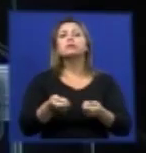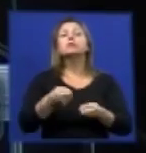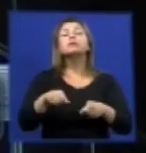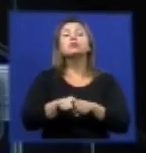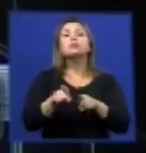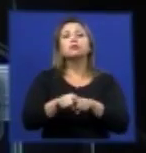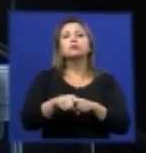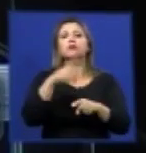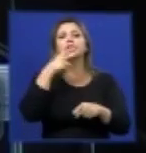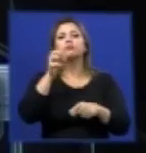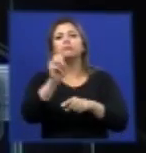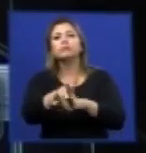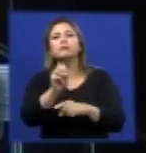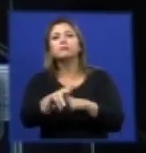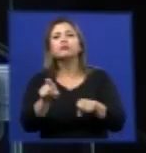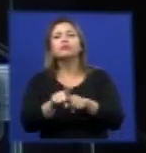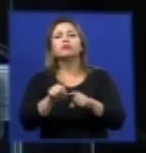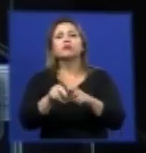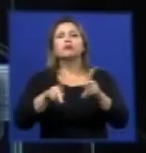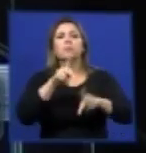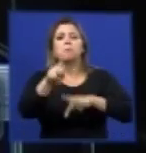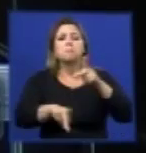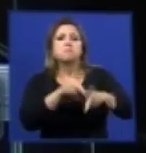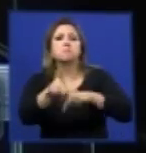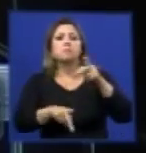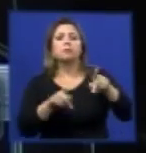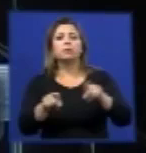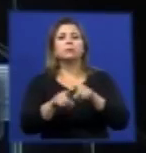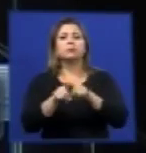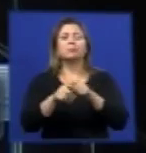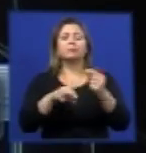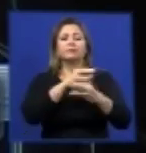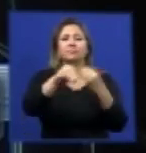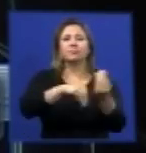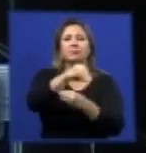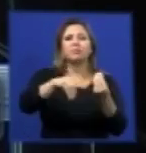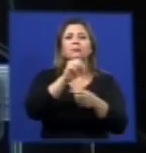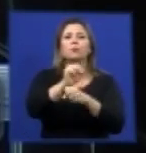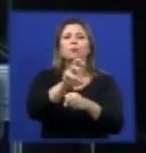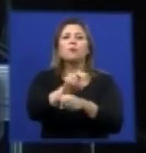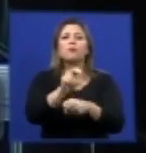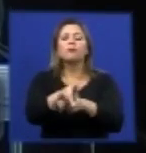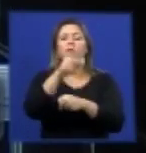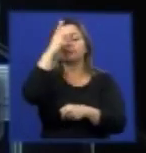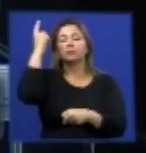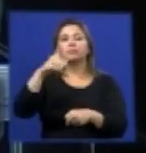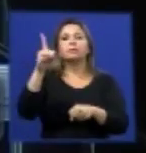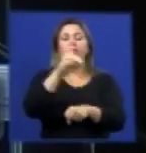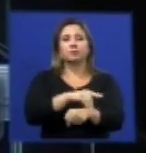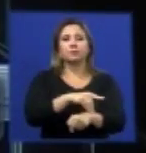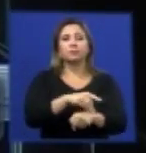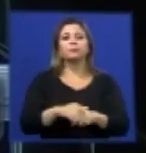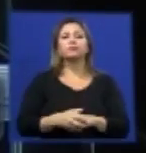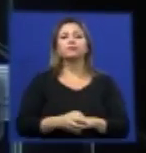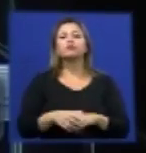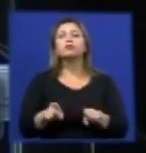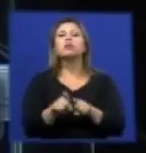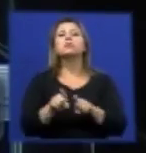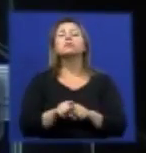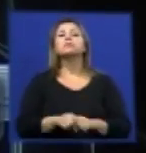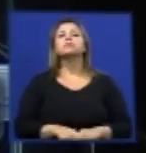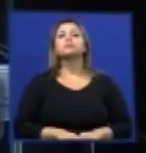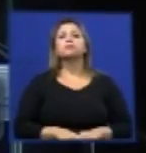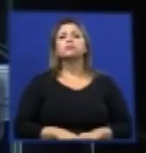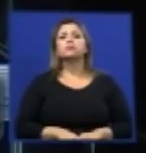vetor a população alvo e o vírus no caso a heterogeneidade da